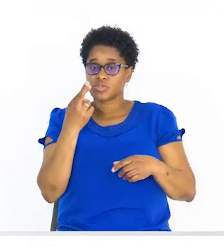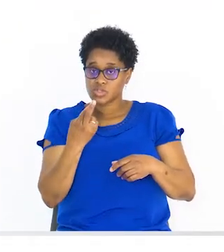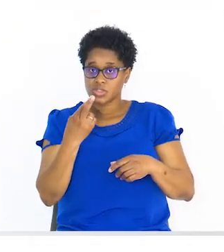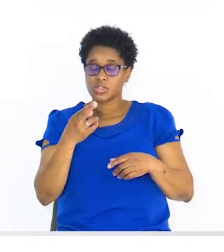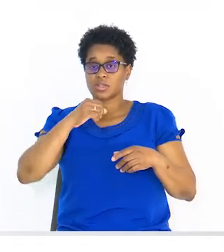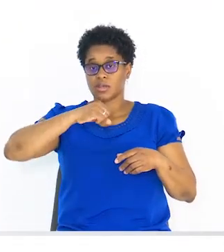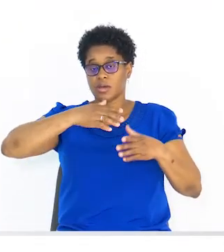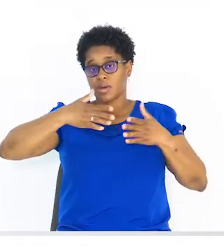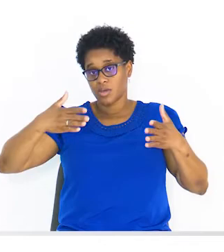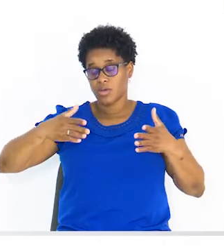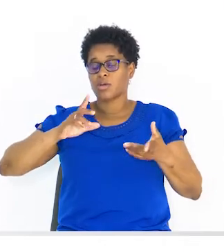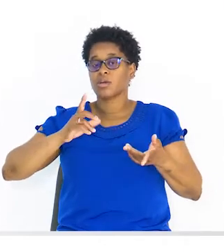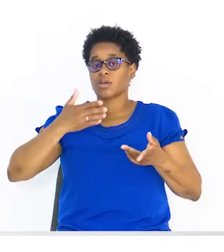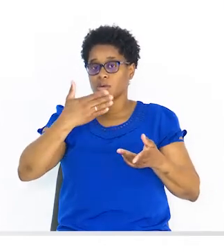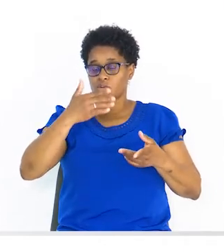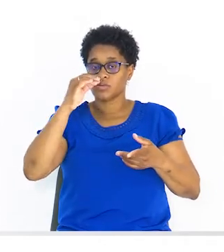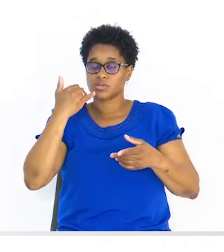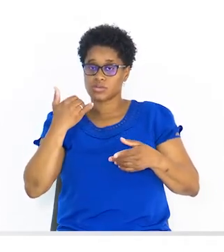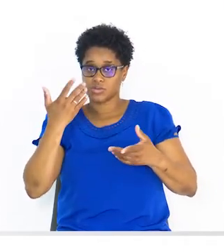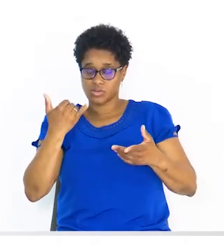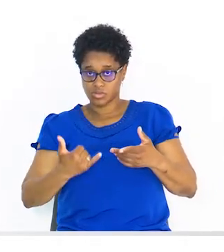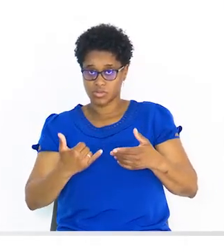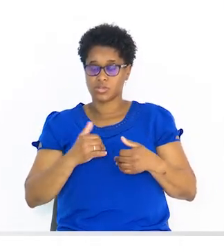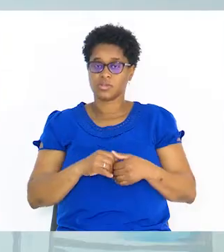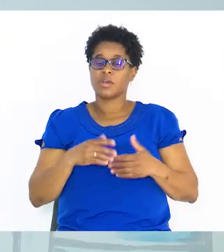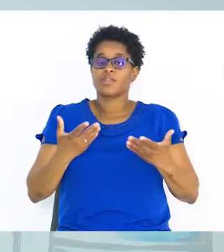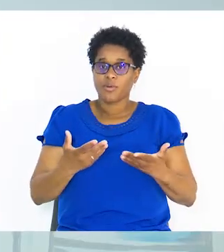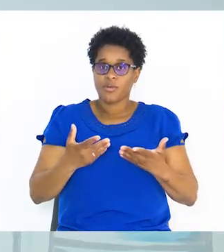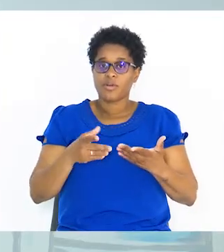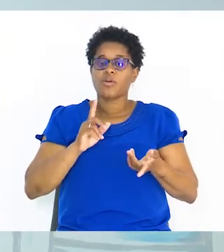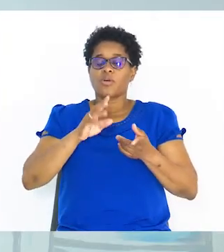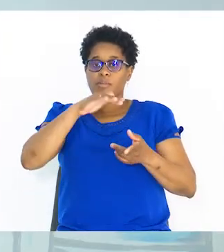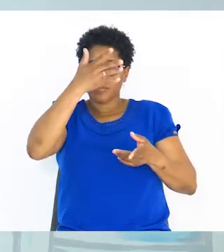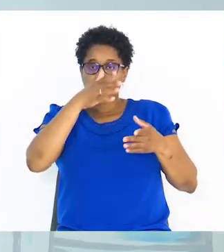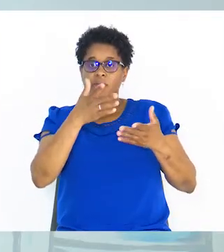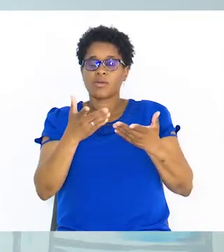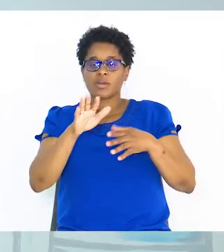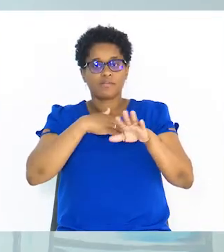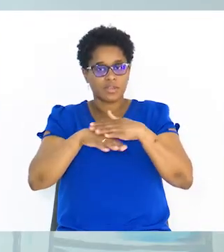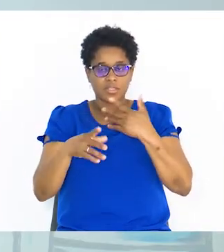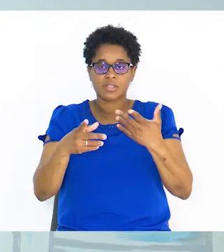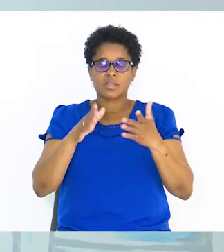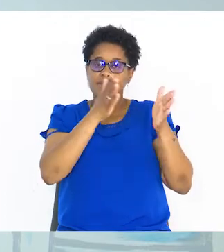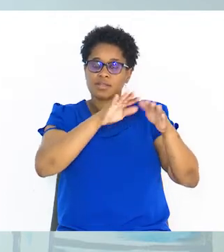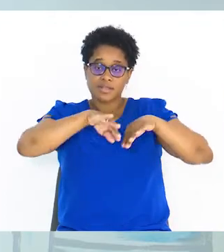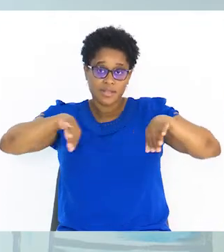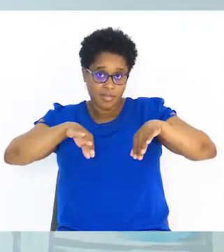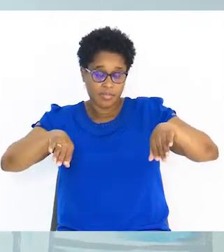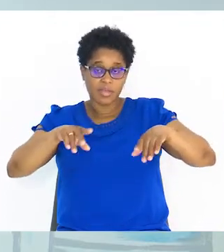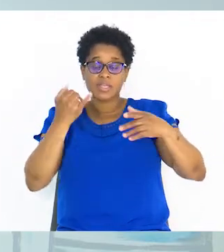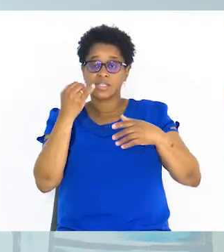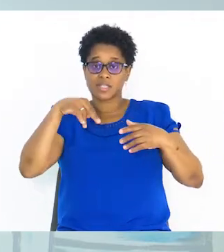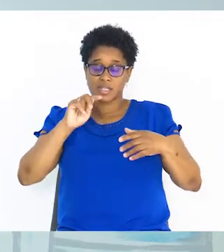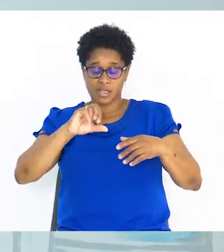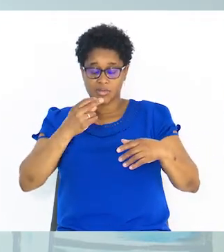x é maior que 1 sobre 2. Então, o primeiro passo é resolver separadamente